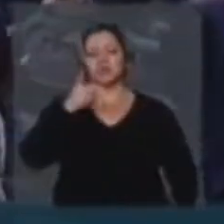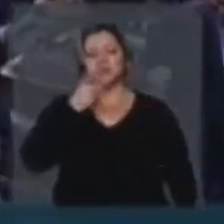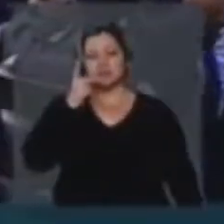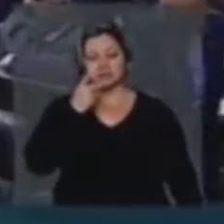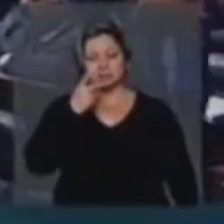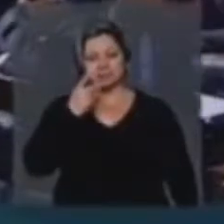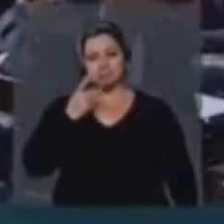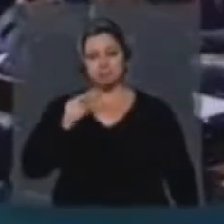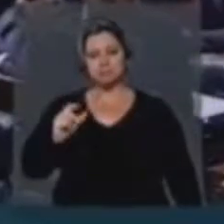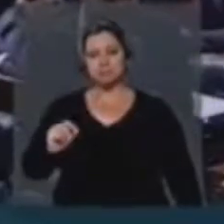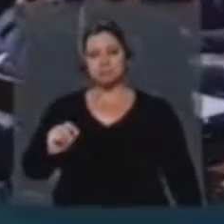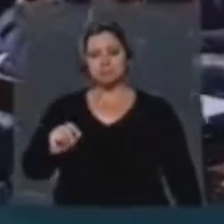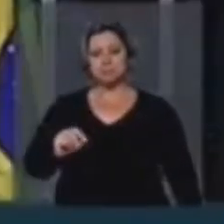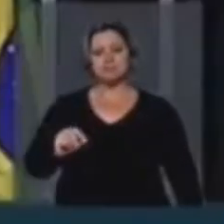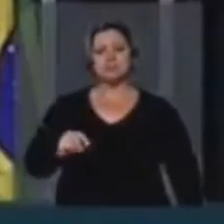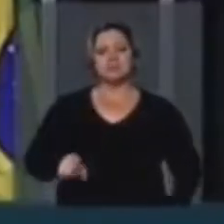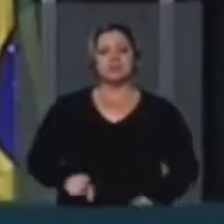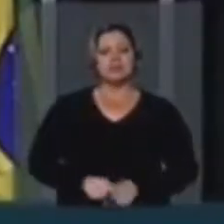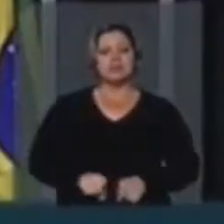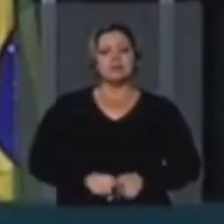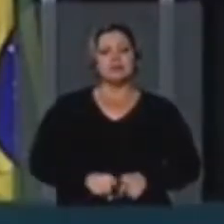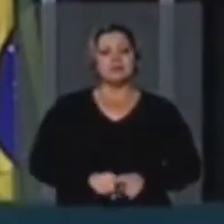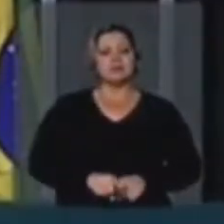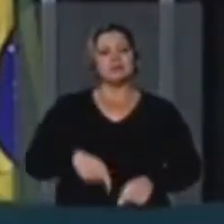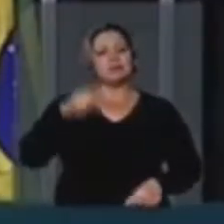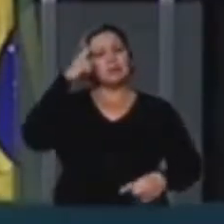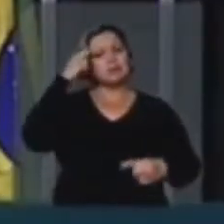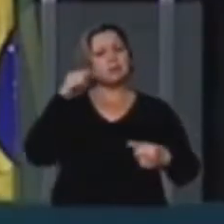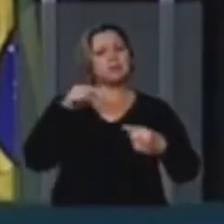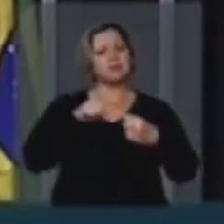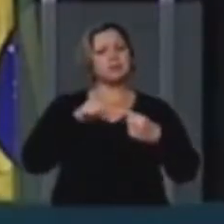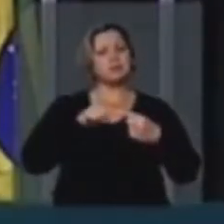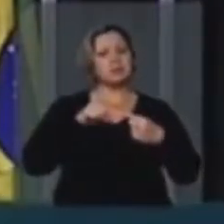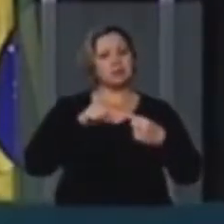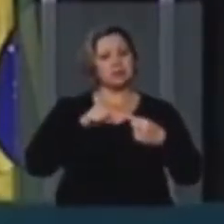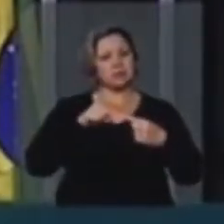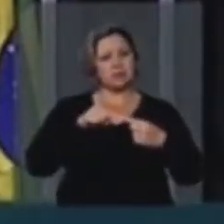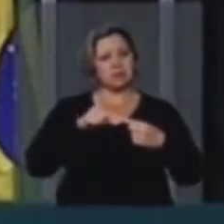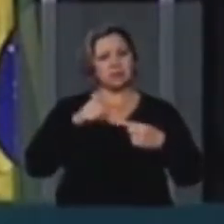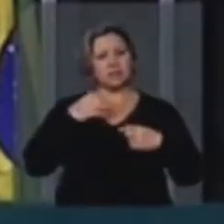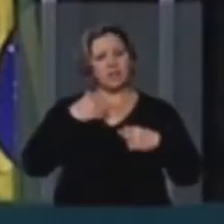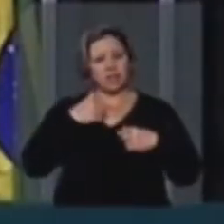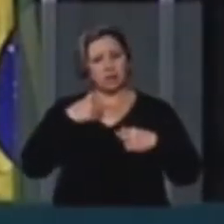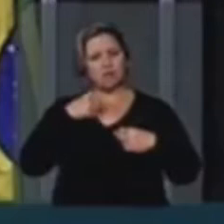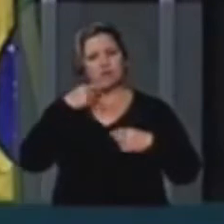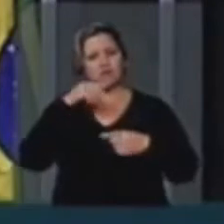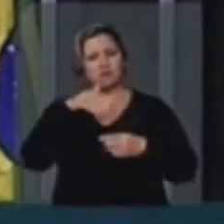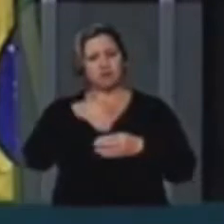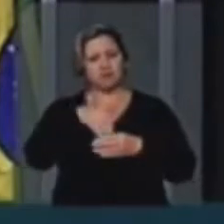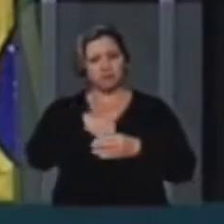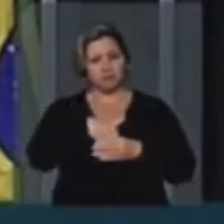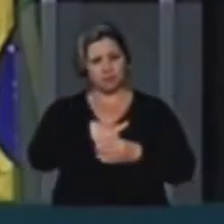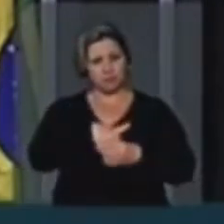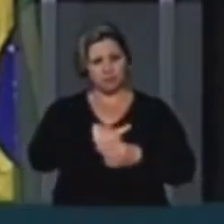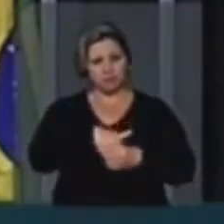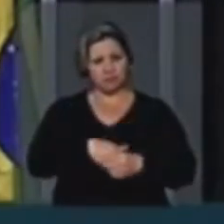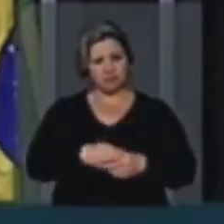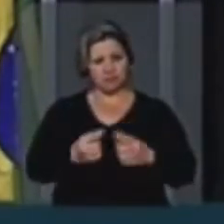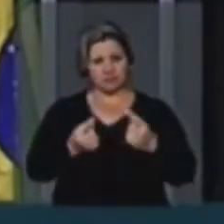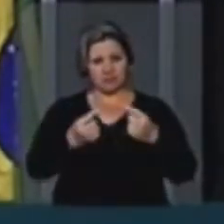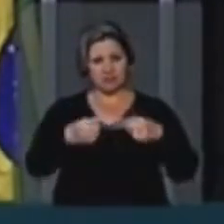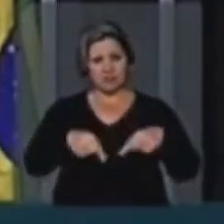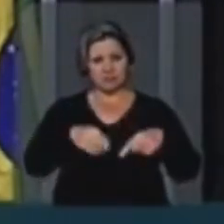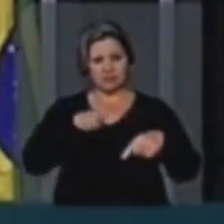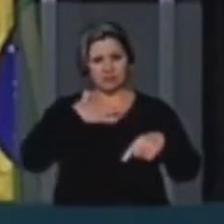que por uma questão de coerência eu ia votar contra o meu projeto